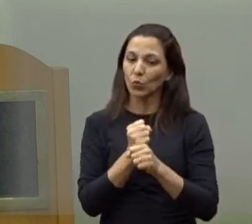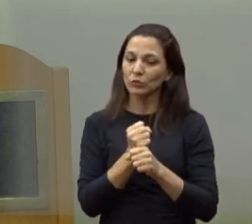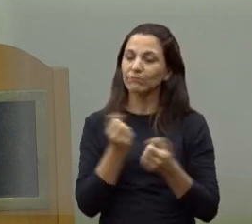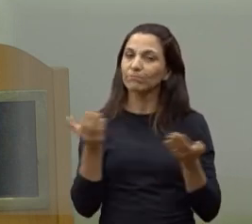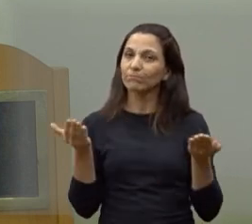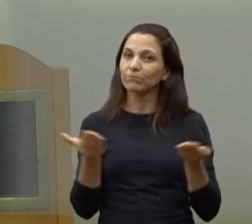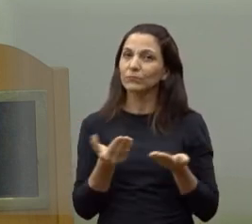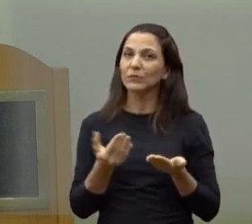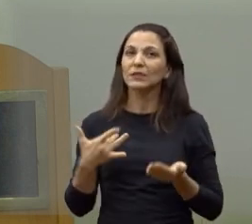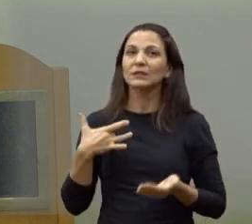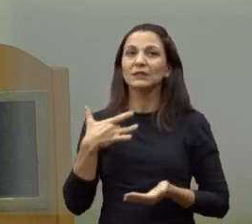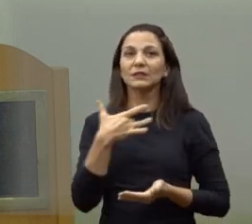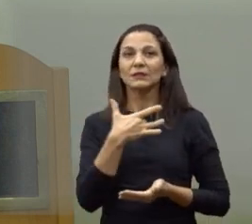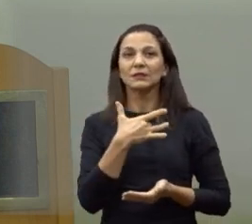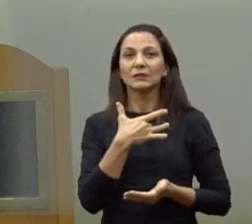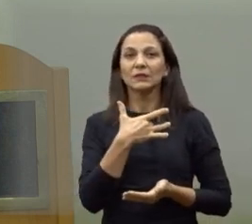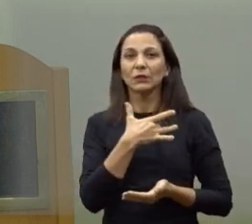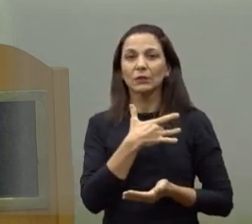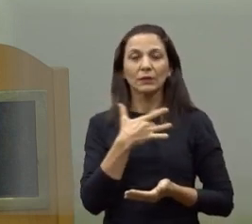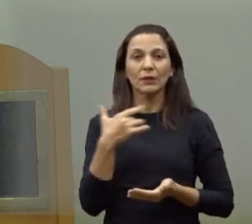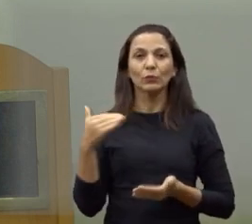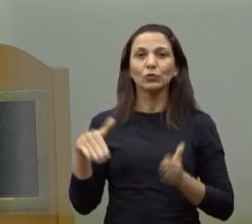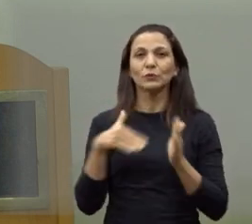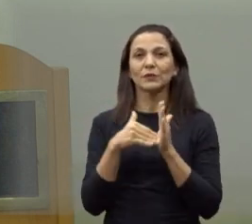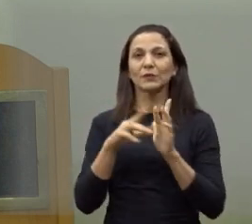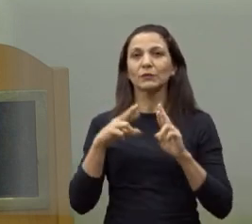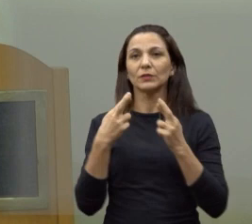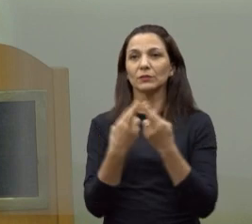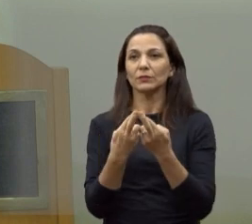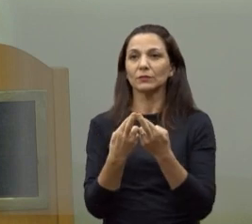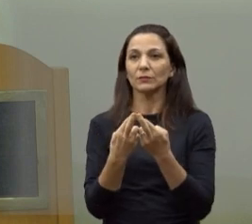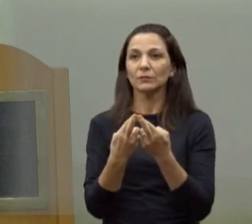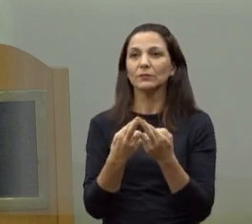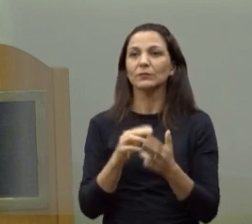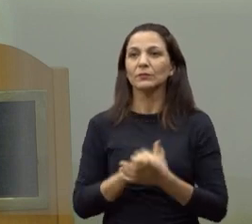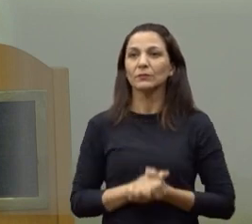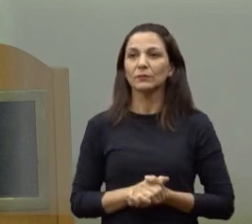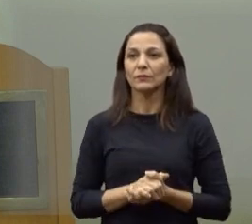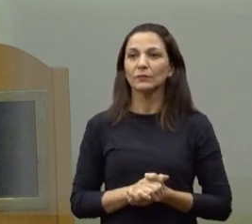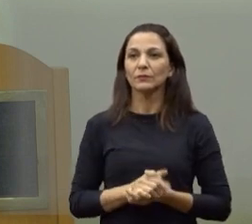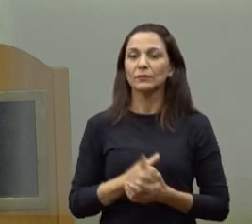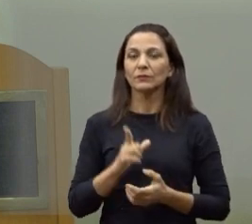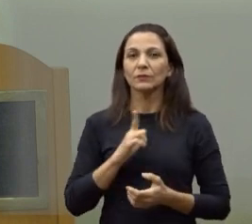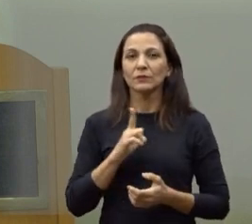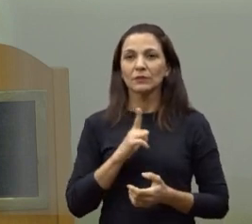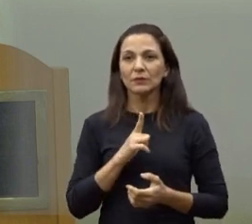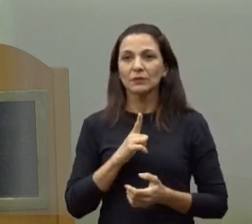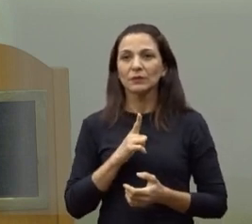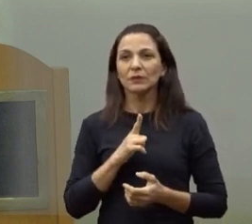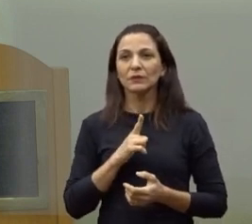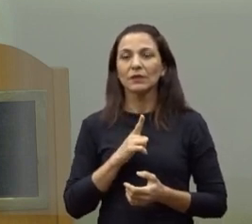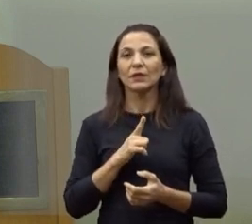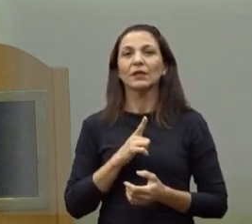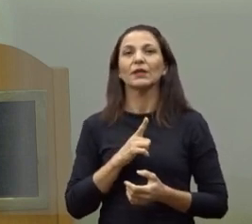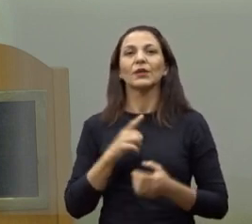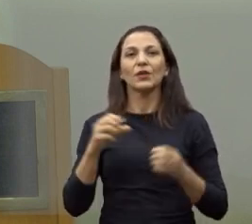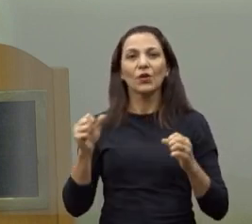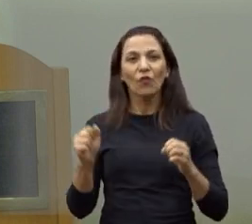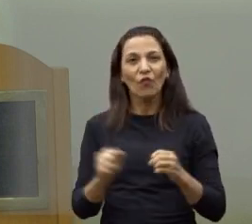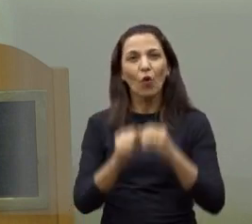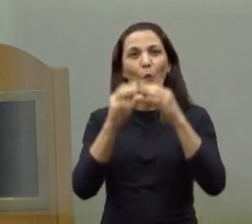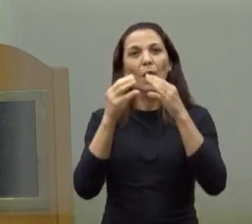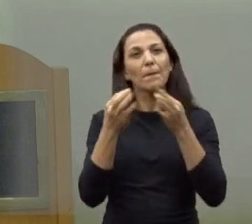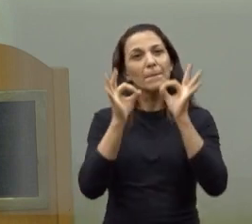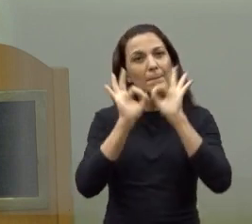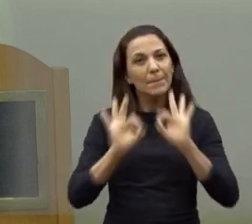pela saúde de sessão ordinária, e que nós tenhamos um ótimo final de ano, e